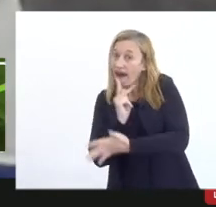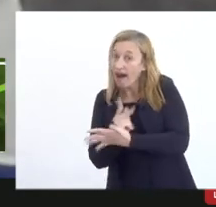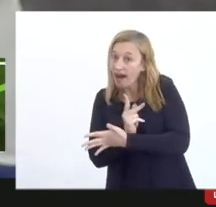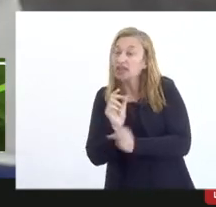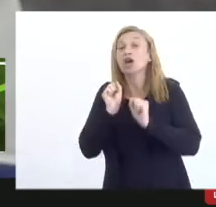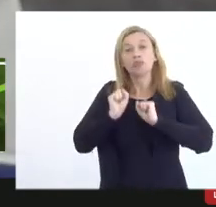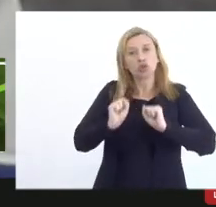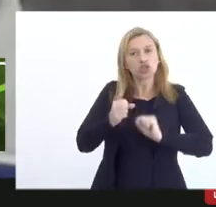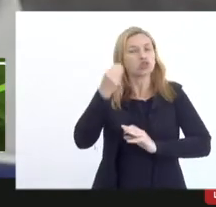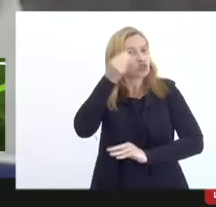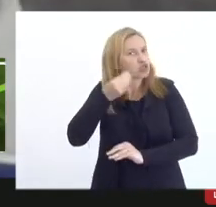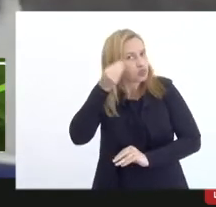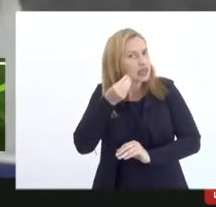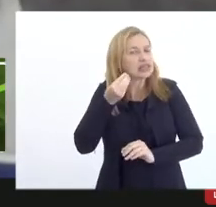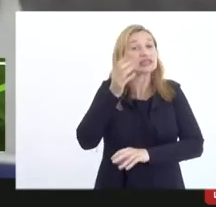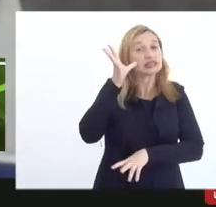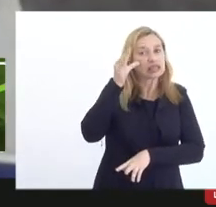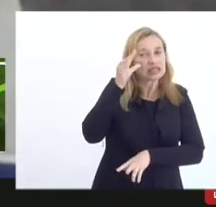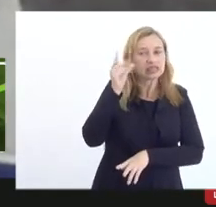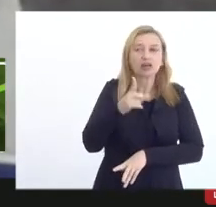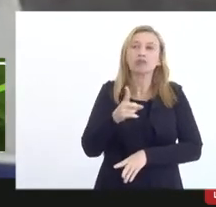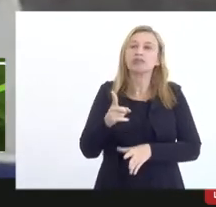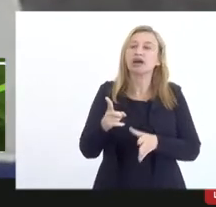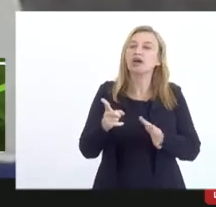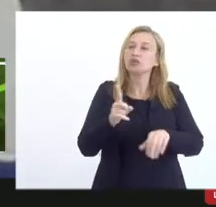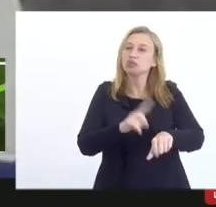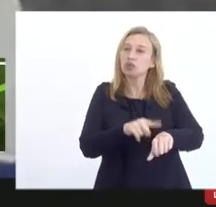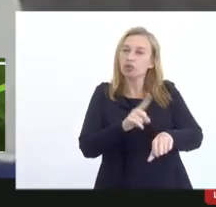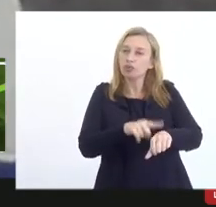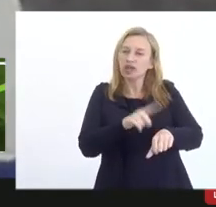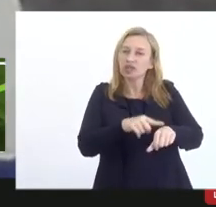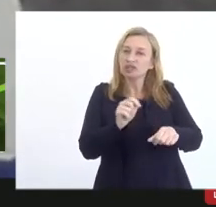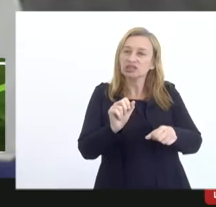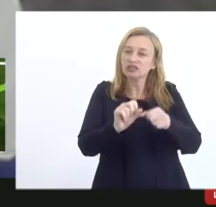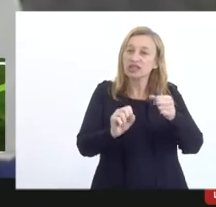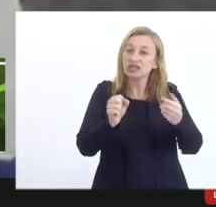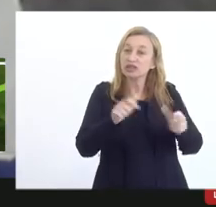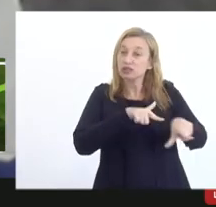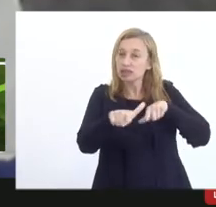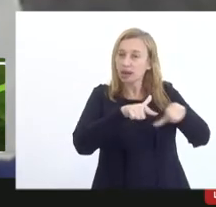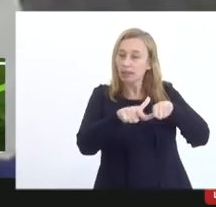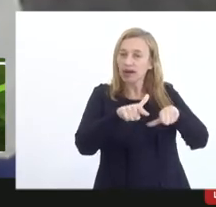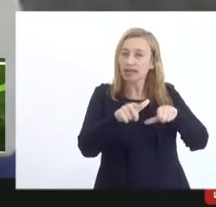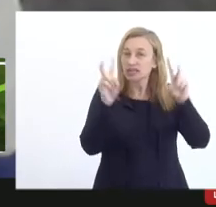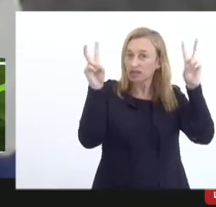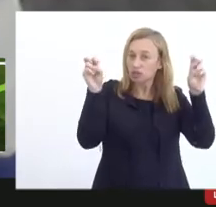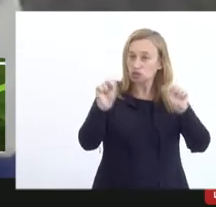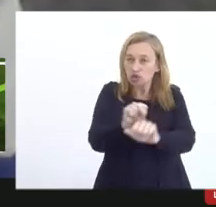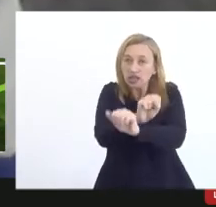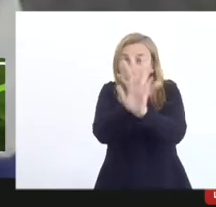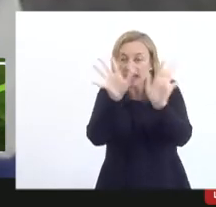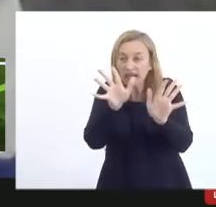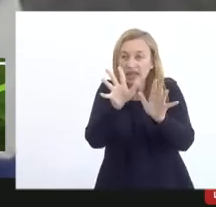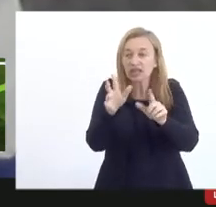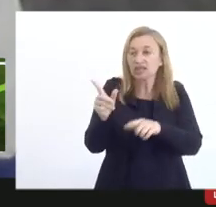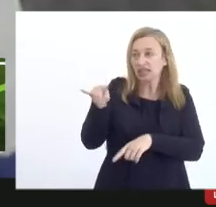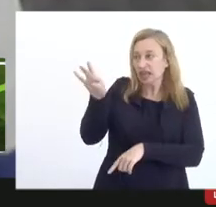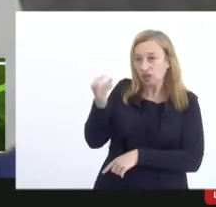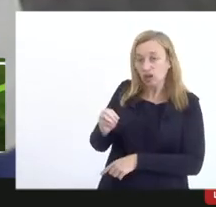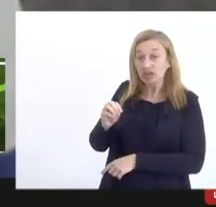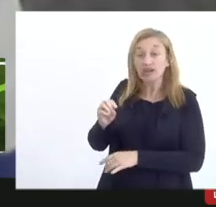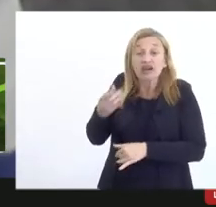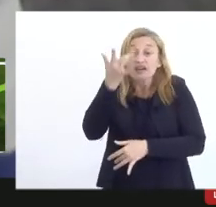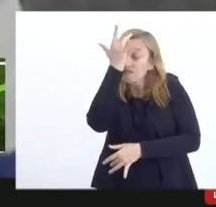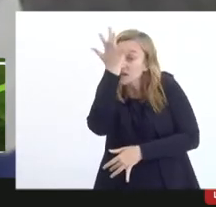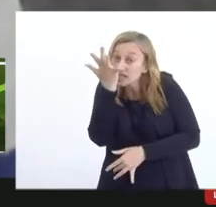poderia ser uma experiência bem interessante para a prestação de conta essa questão da transparência né Jorge Eduardo porque facilita